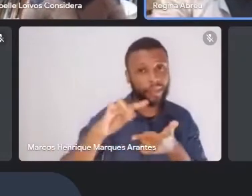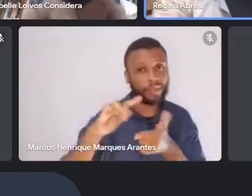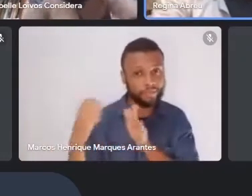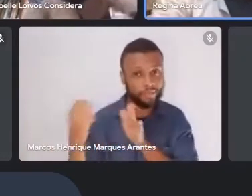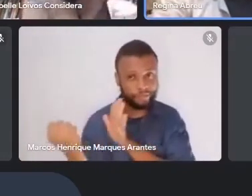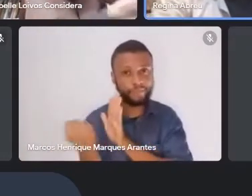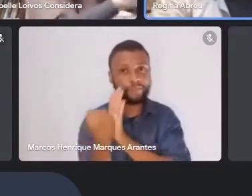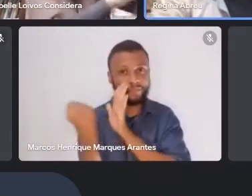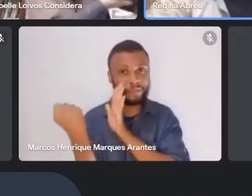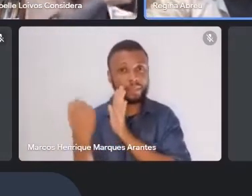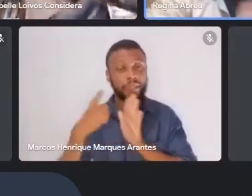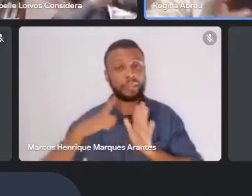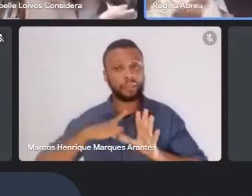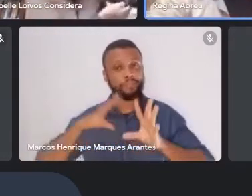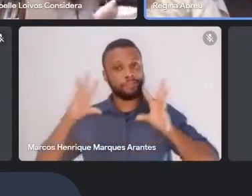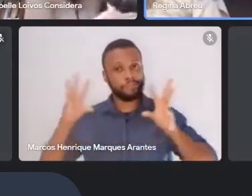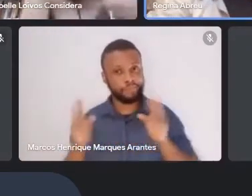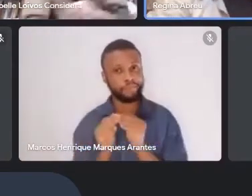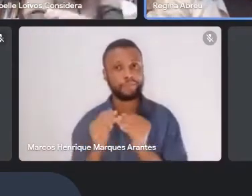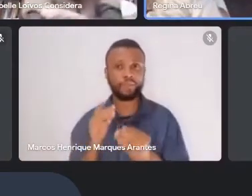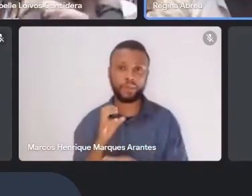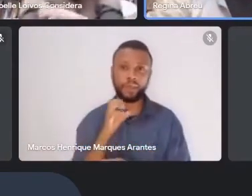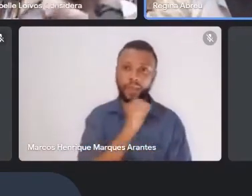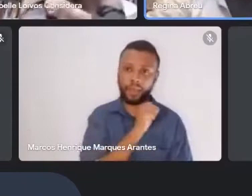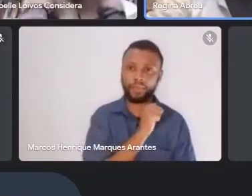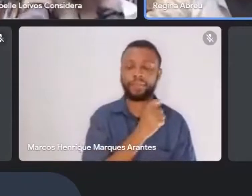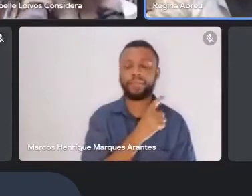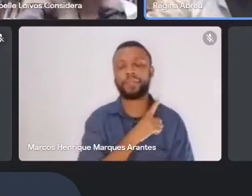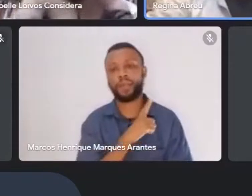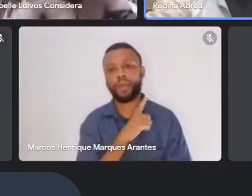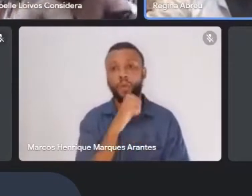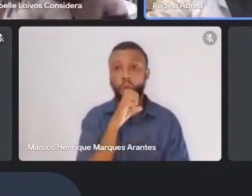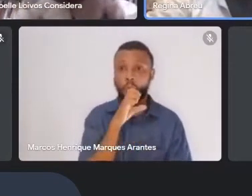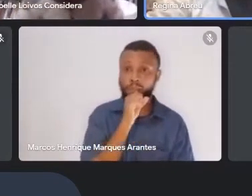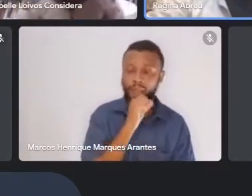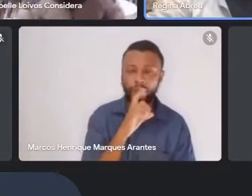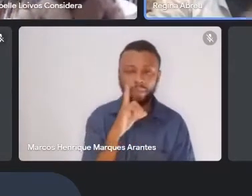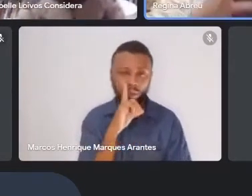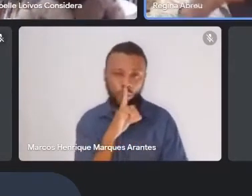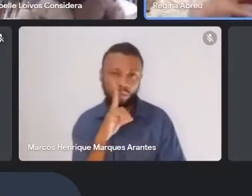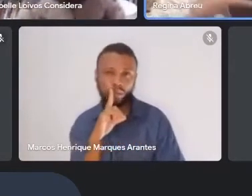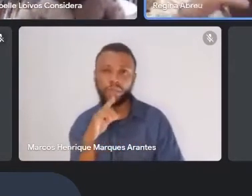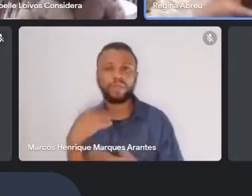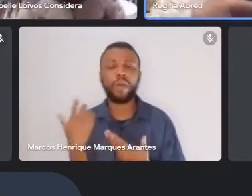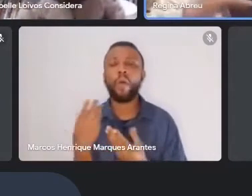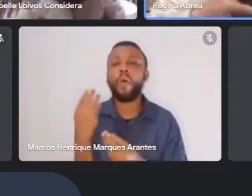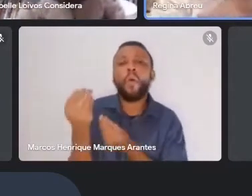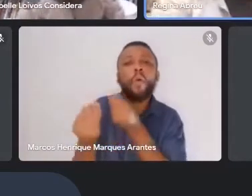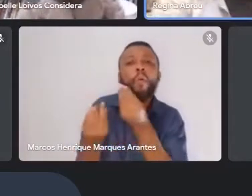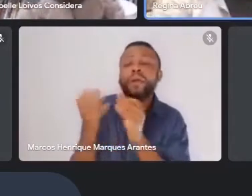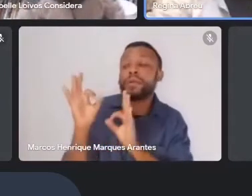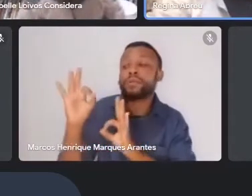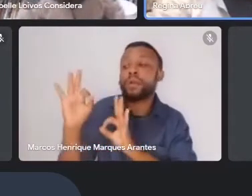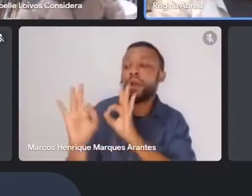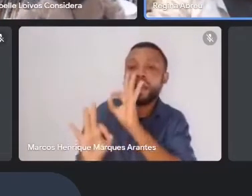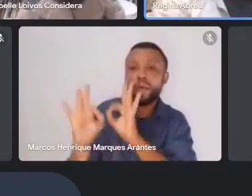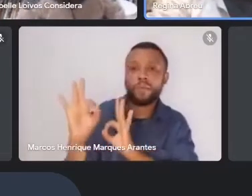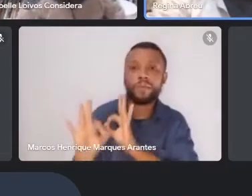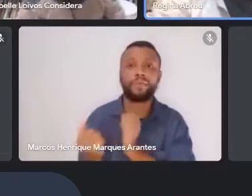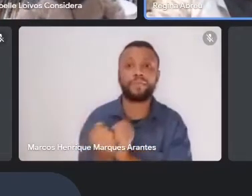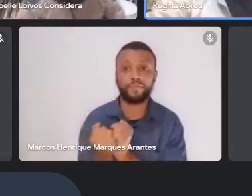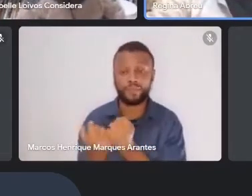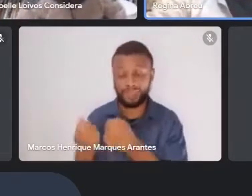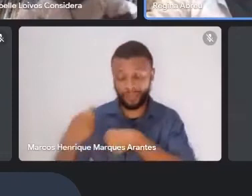muito rápida, quer dizer, um fim de semana. E o que a gente bolou? A gente ficou um tempo estruturando o